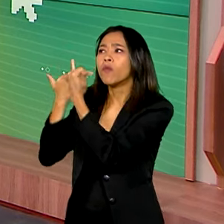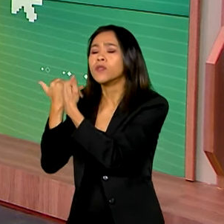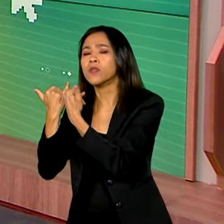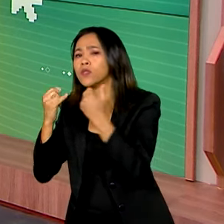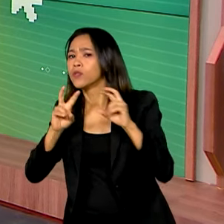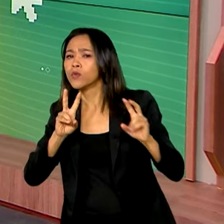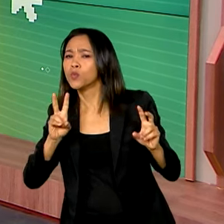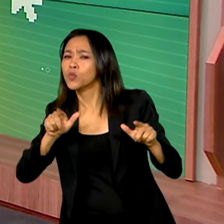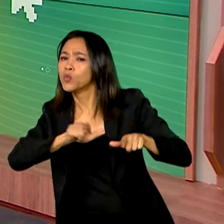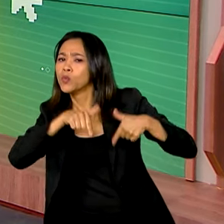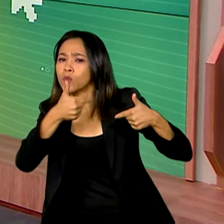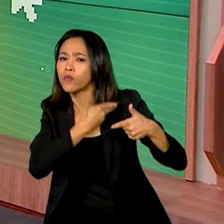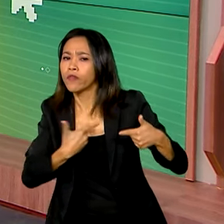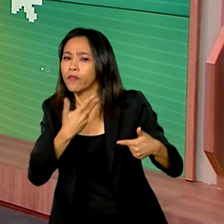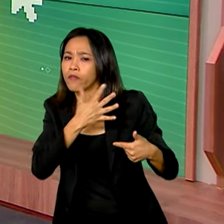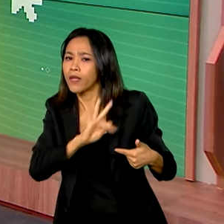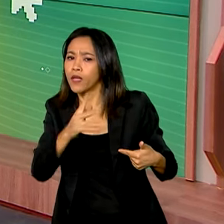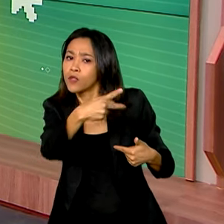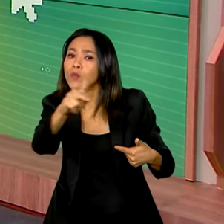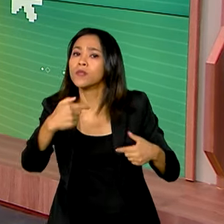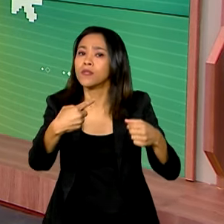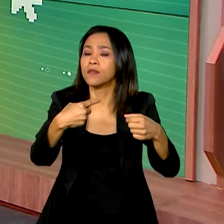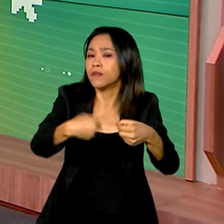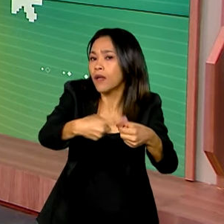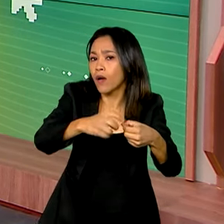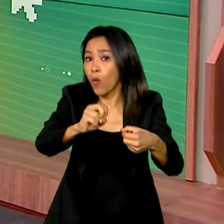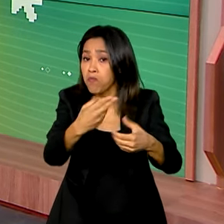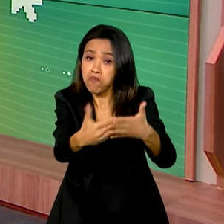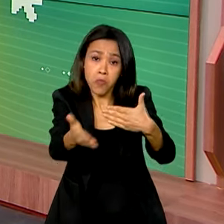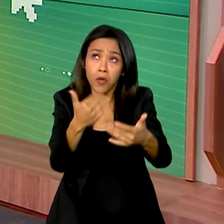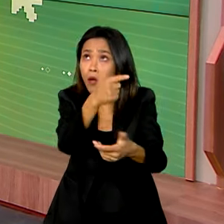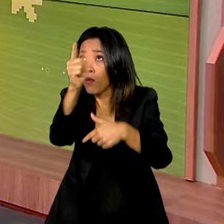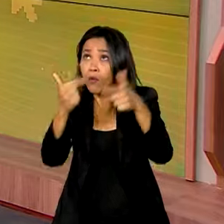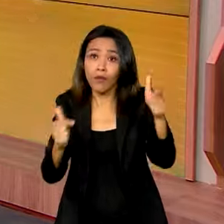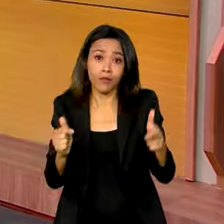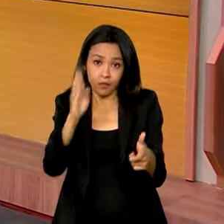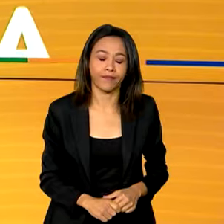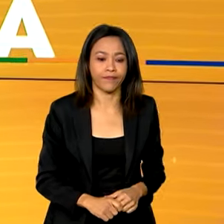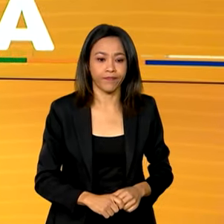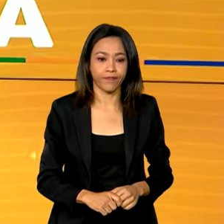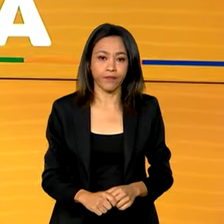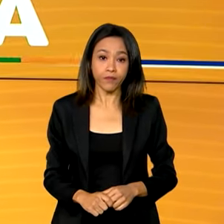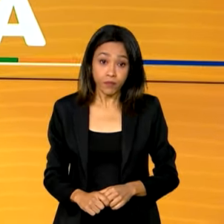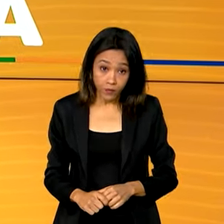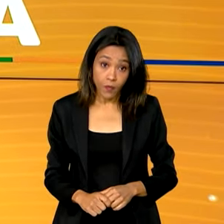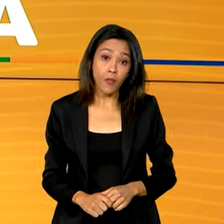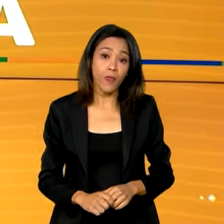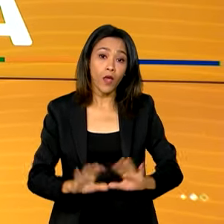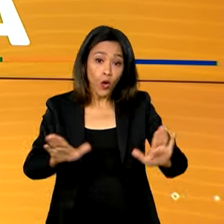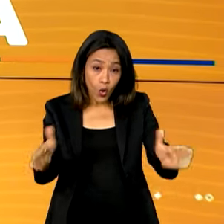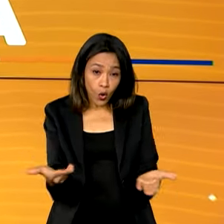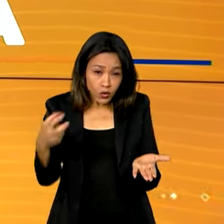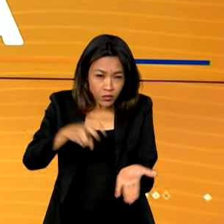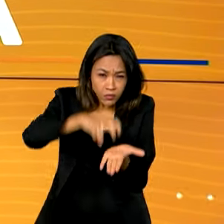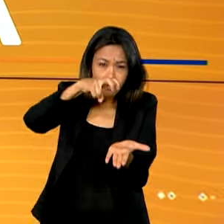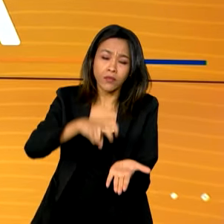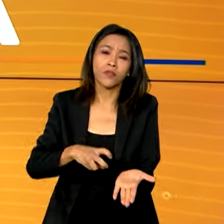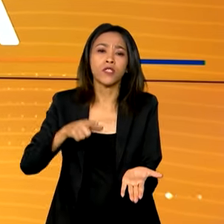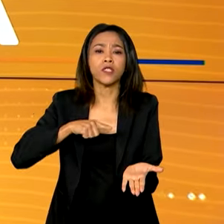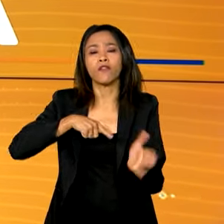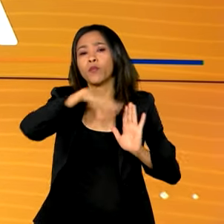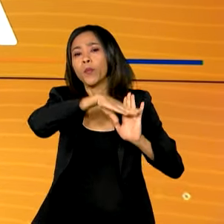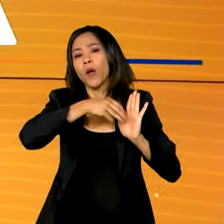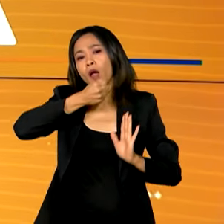federal está fazendo em sua cidade ou em qualquer outra cidade do país. Hoje mais cedo, no programa Bom Dia,